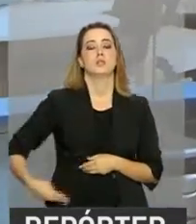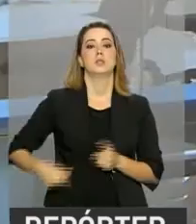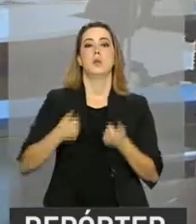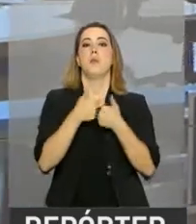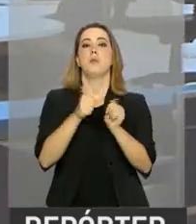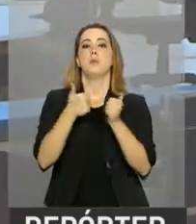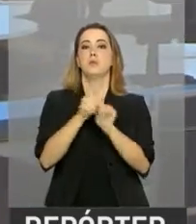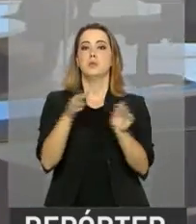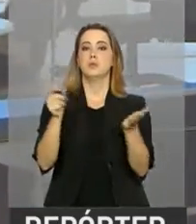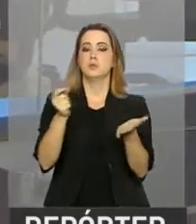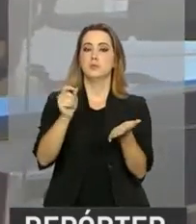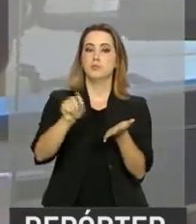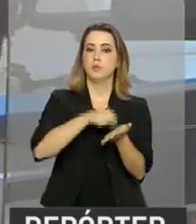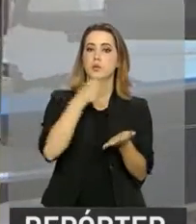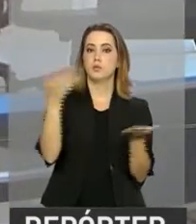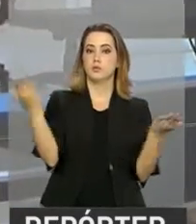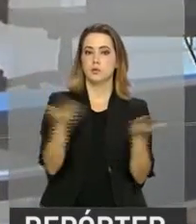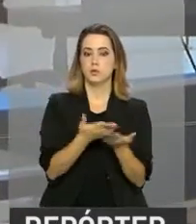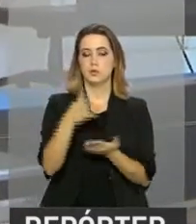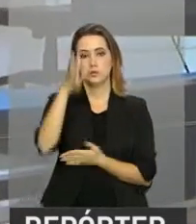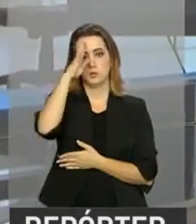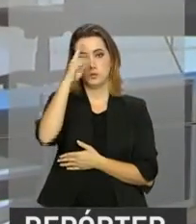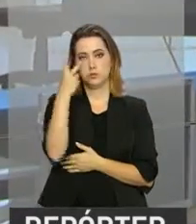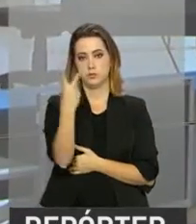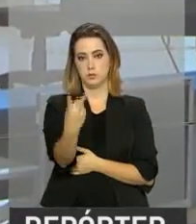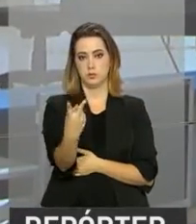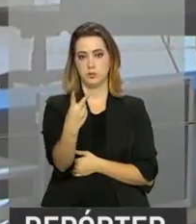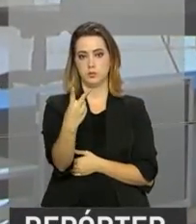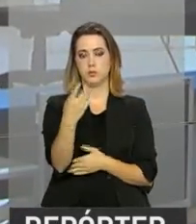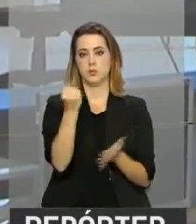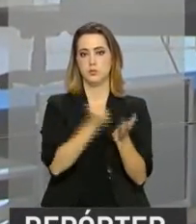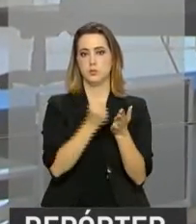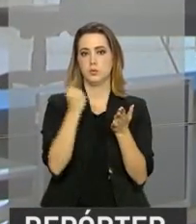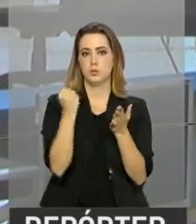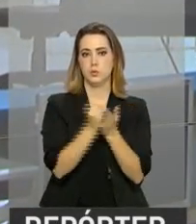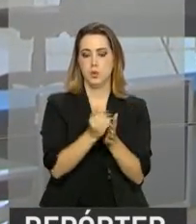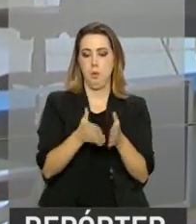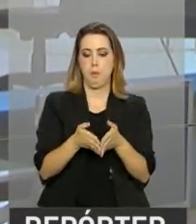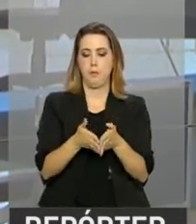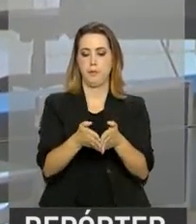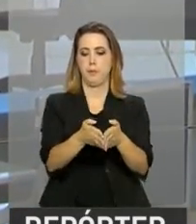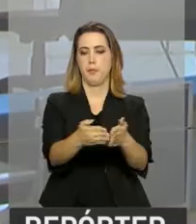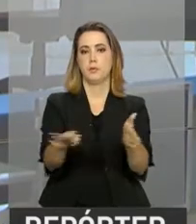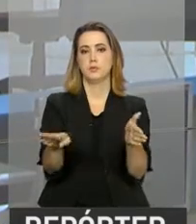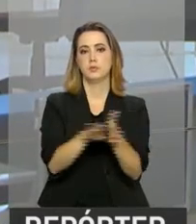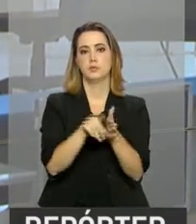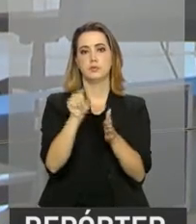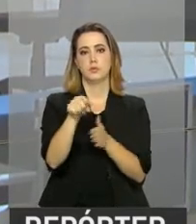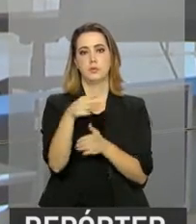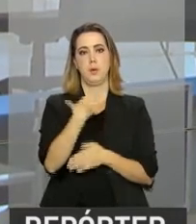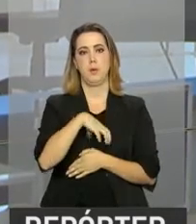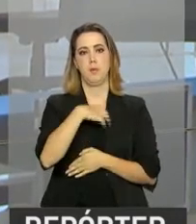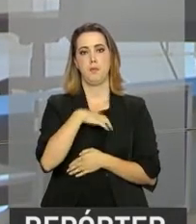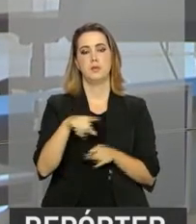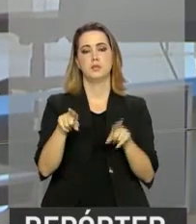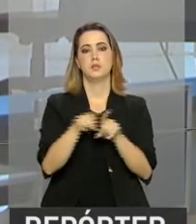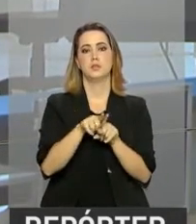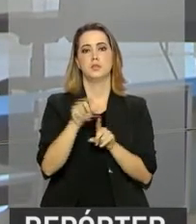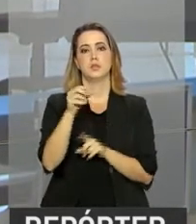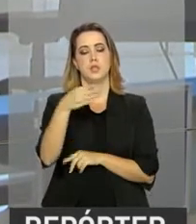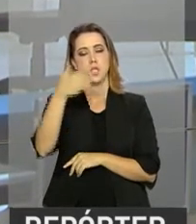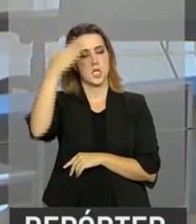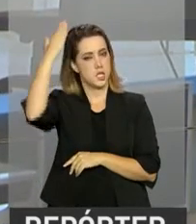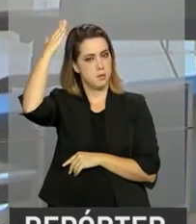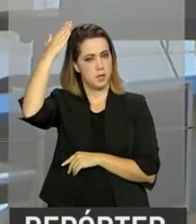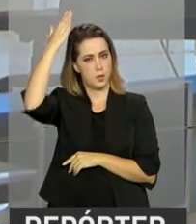assinou nesta quarta-feira a prorrogação de dois contratos de terminais portuários. Um em Salvador, na Bahia, e outro em Paranaguá, no Paraná. As